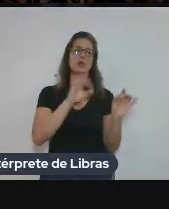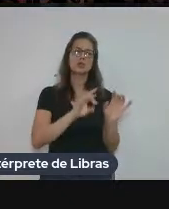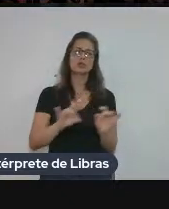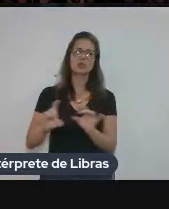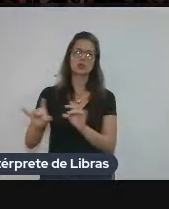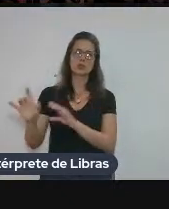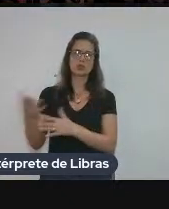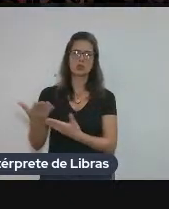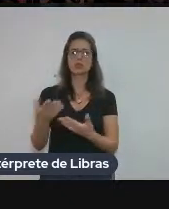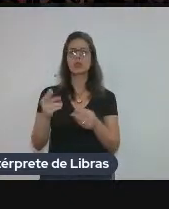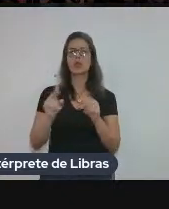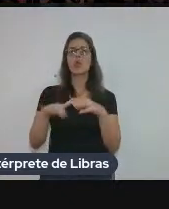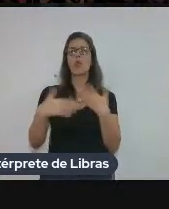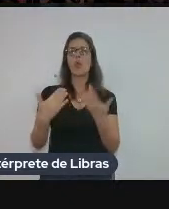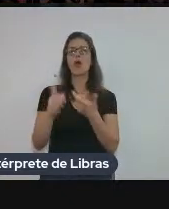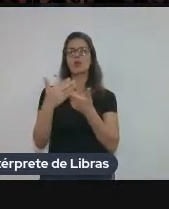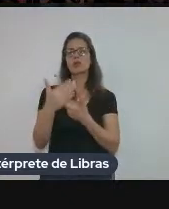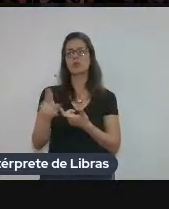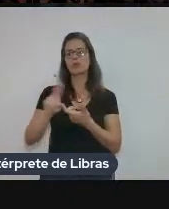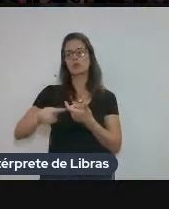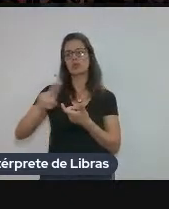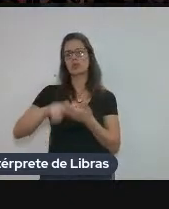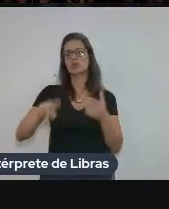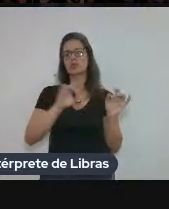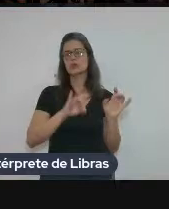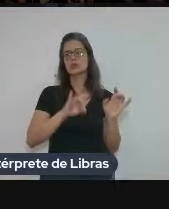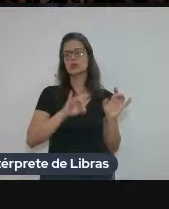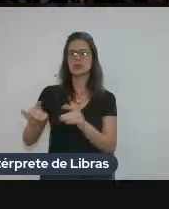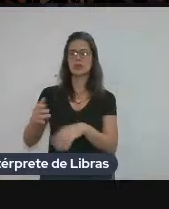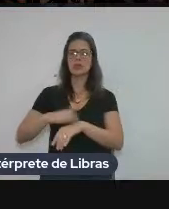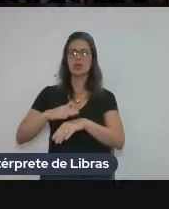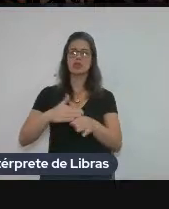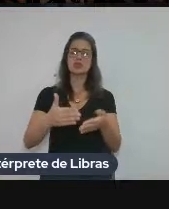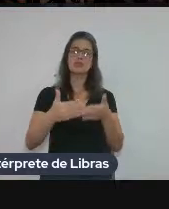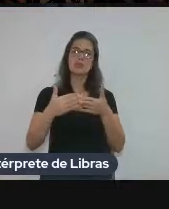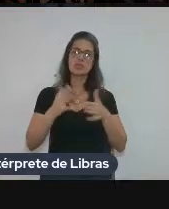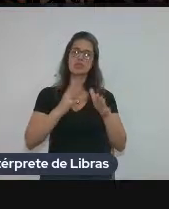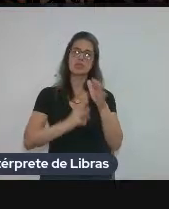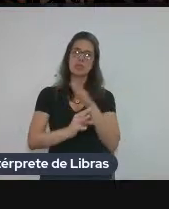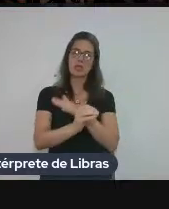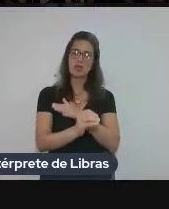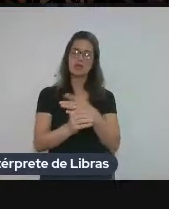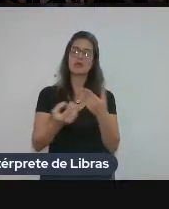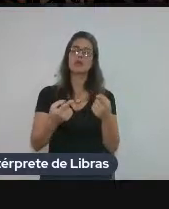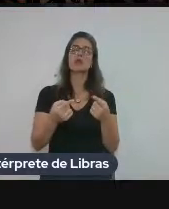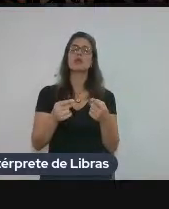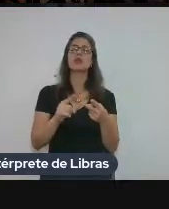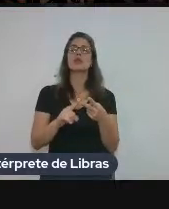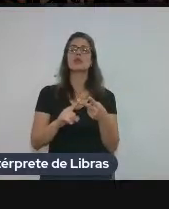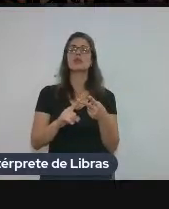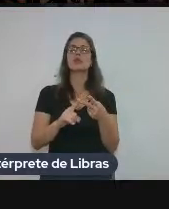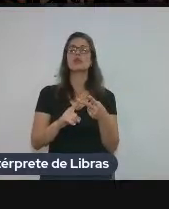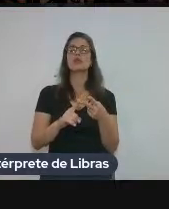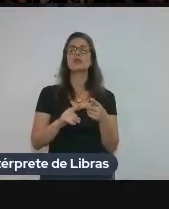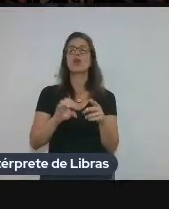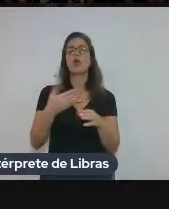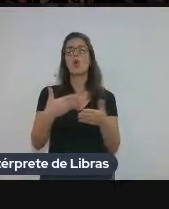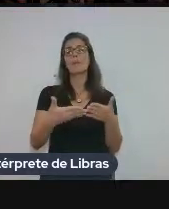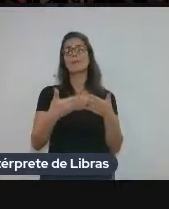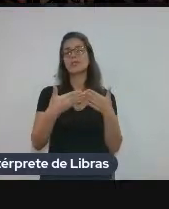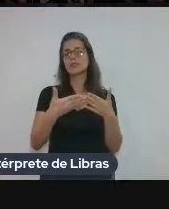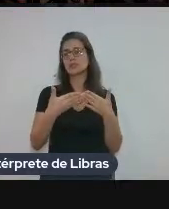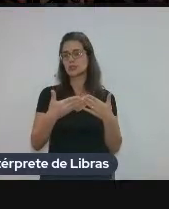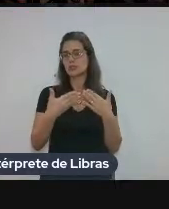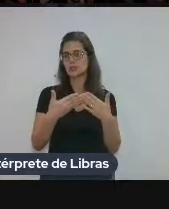caso, os imigrantes utilizam na hora de solicitar o refúgio, na hora de saber como que eu solicito o refúgio, né?